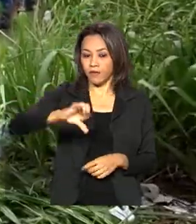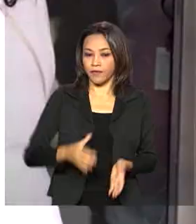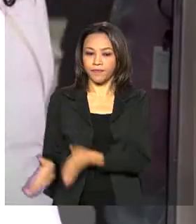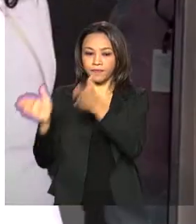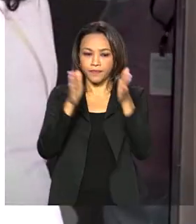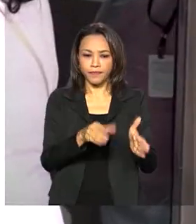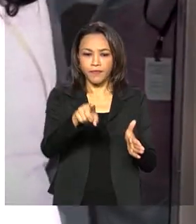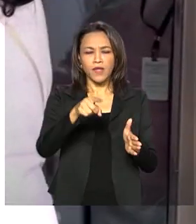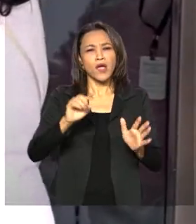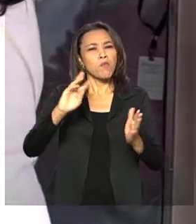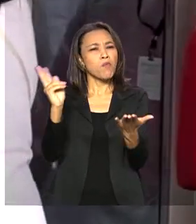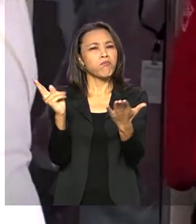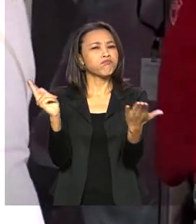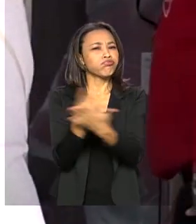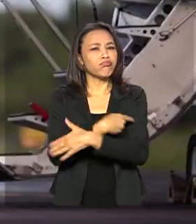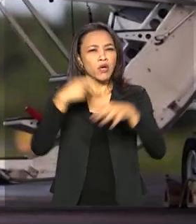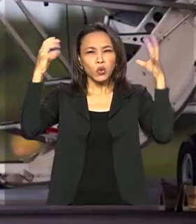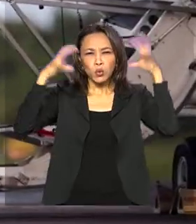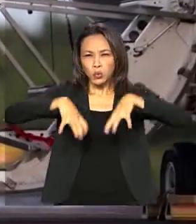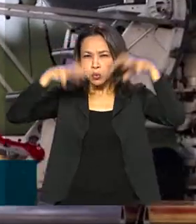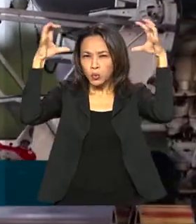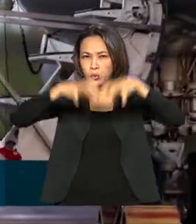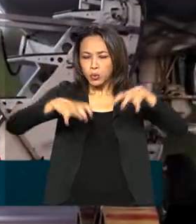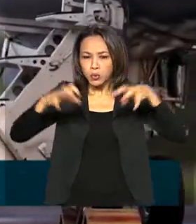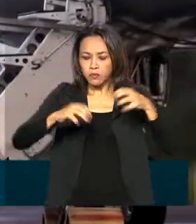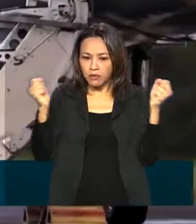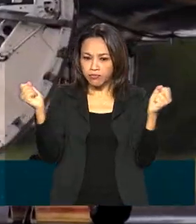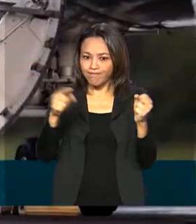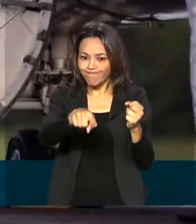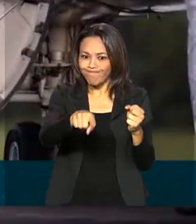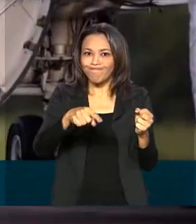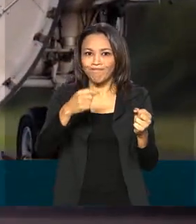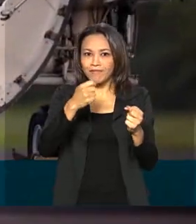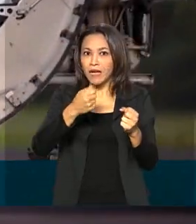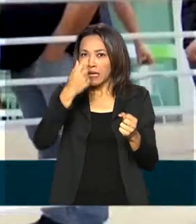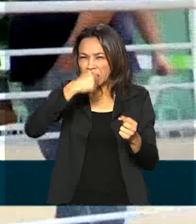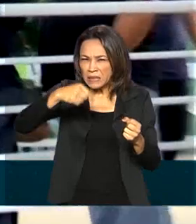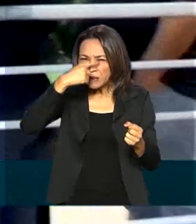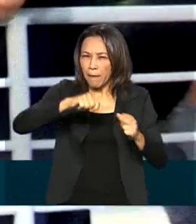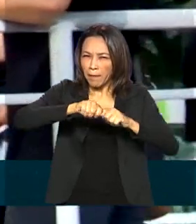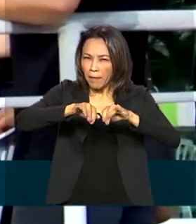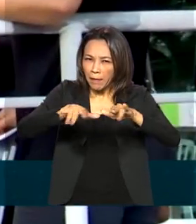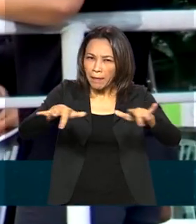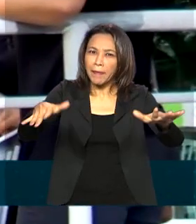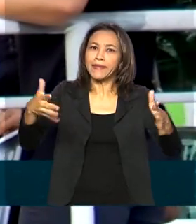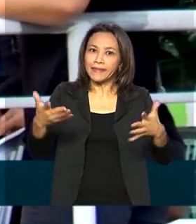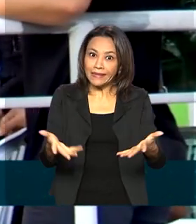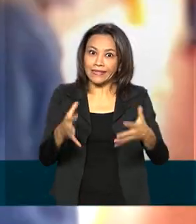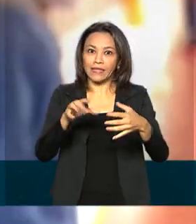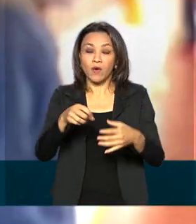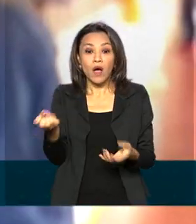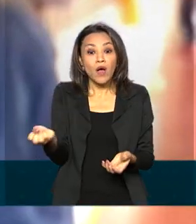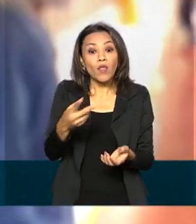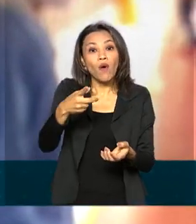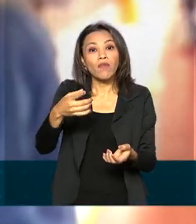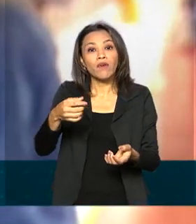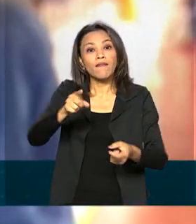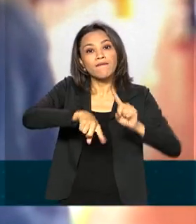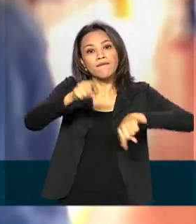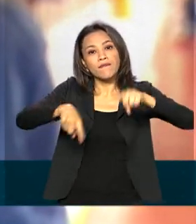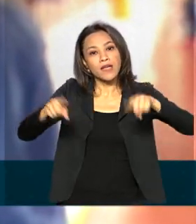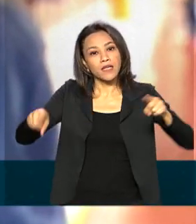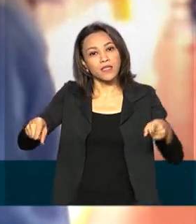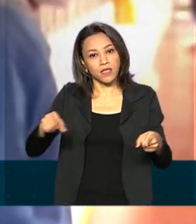agravou as síndromes respiratórias em Manaus e a Covid é uma delas. Além disso, a nova linhagem do coronavírus,